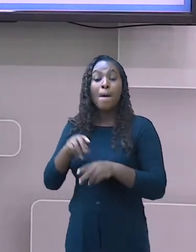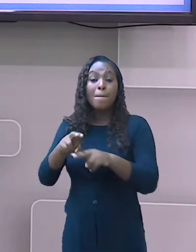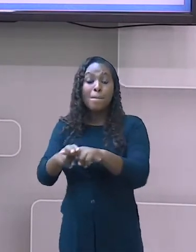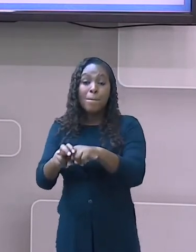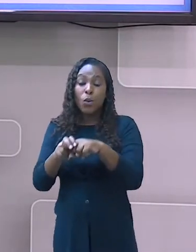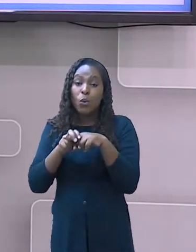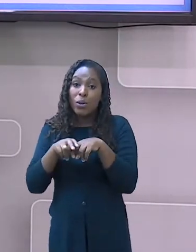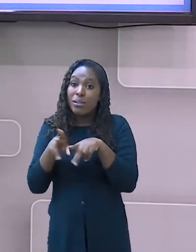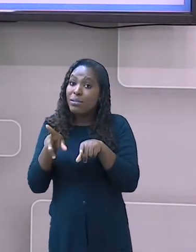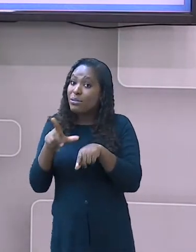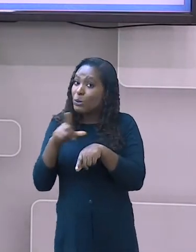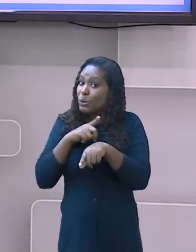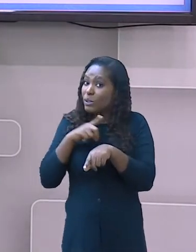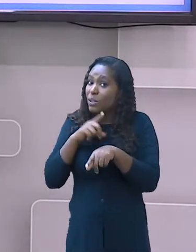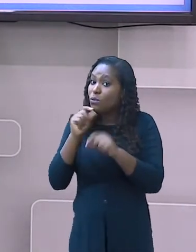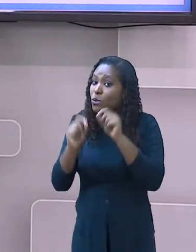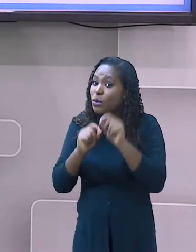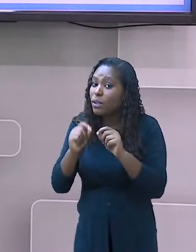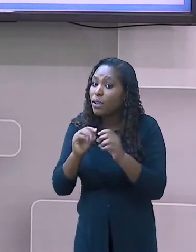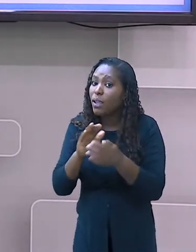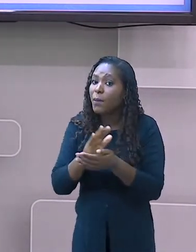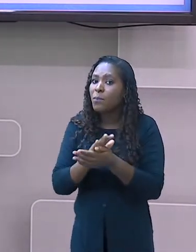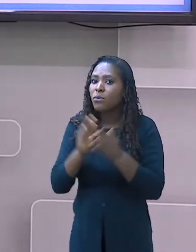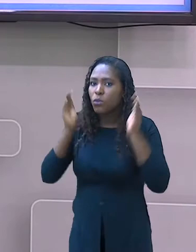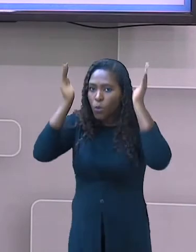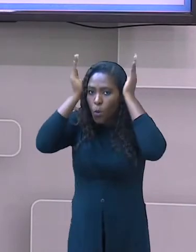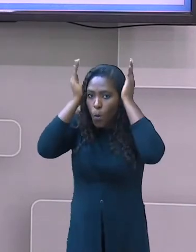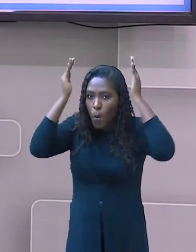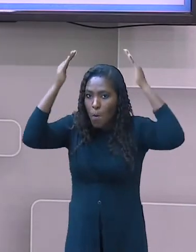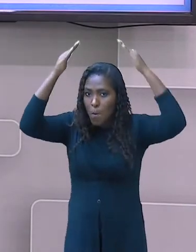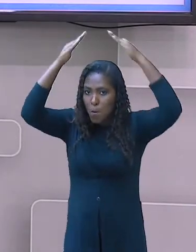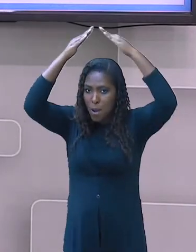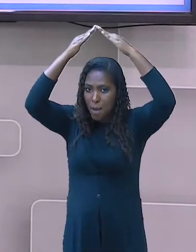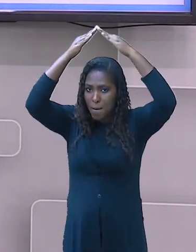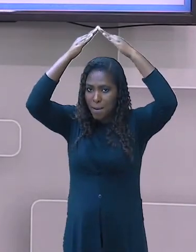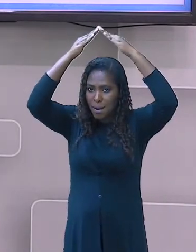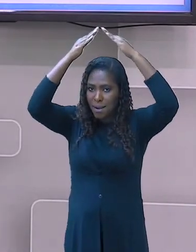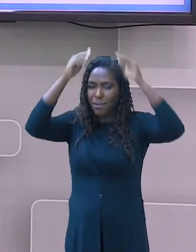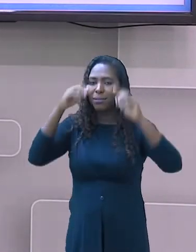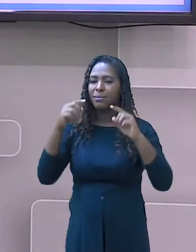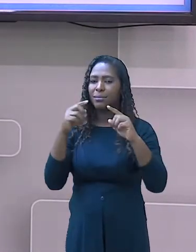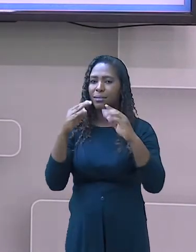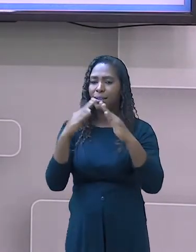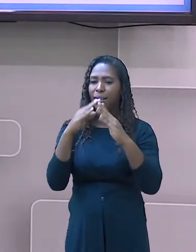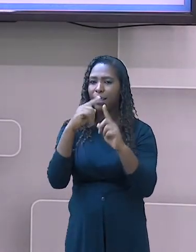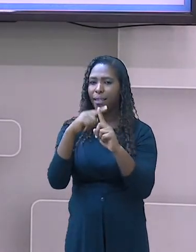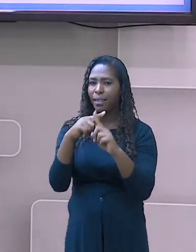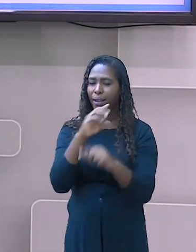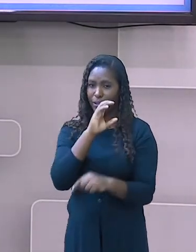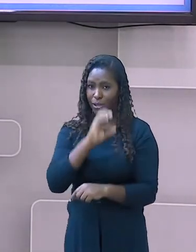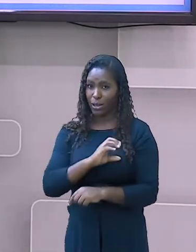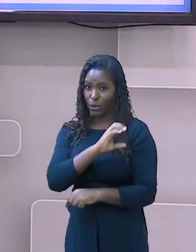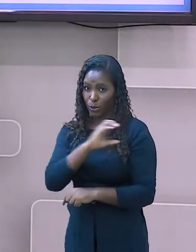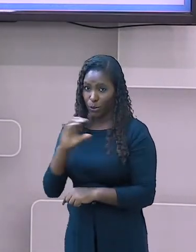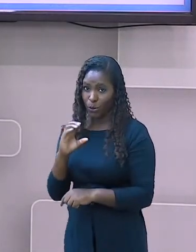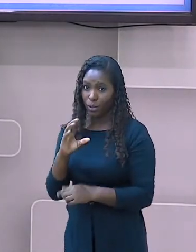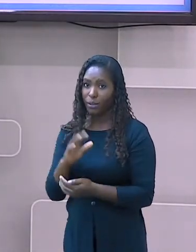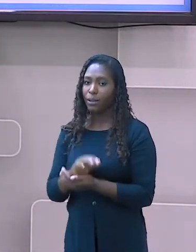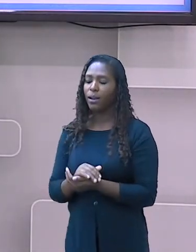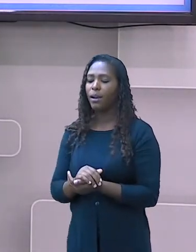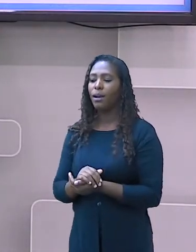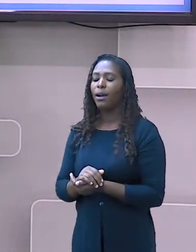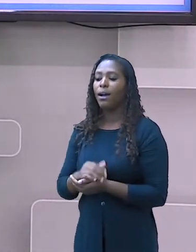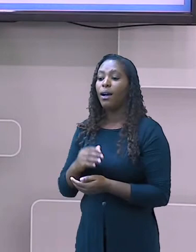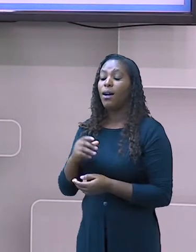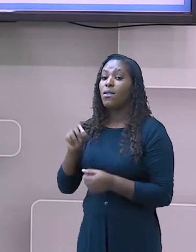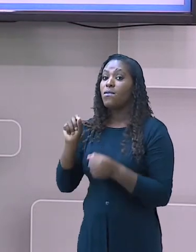onde era direito de Portugal, até onde era direito da Espanha. O que foi esse tratado?